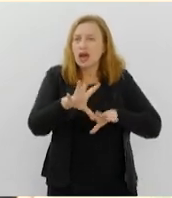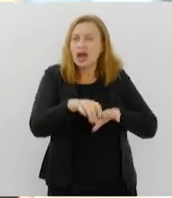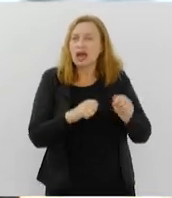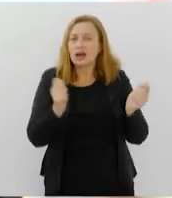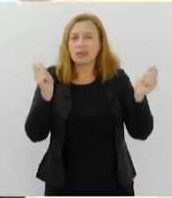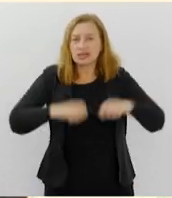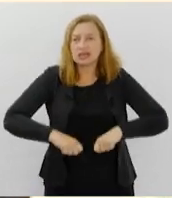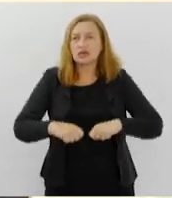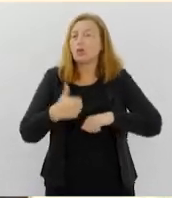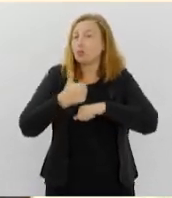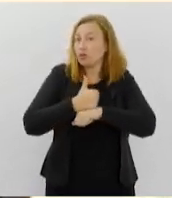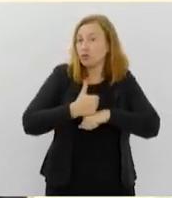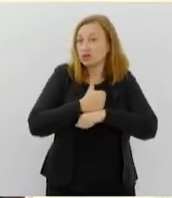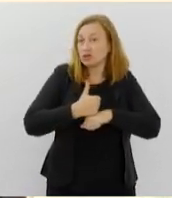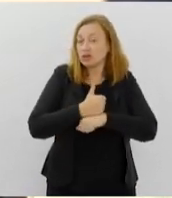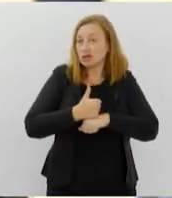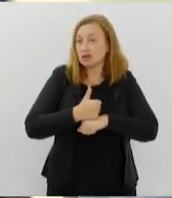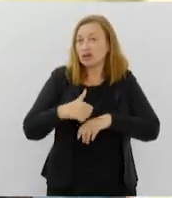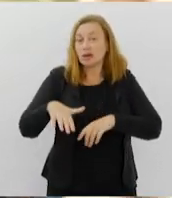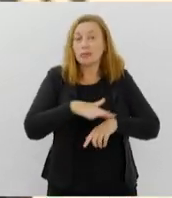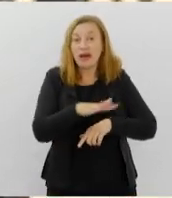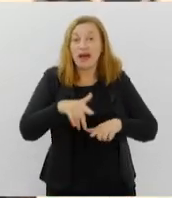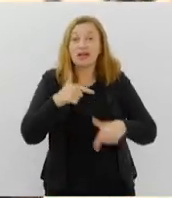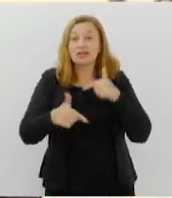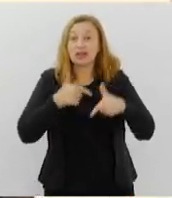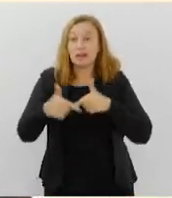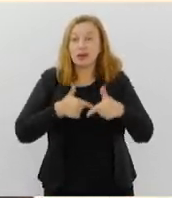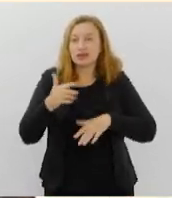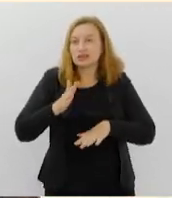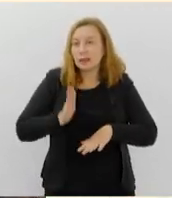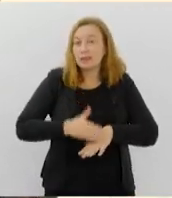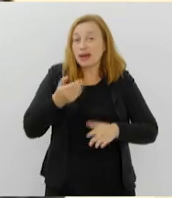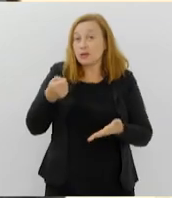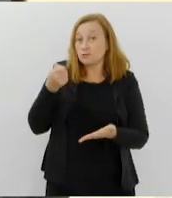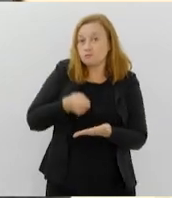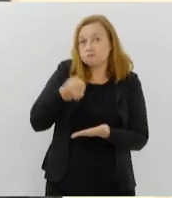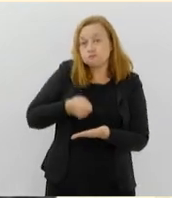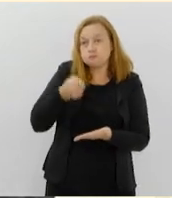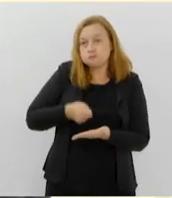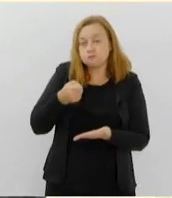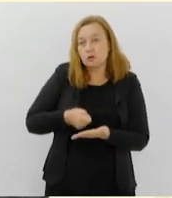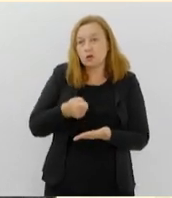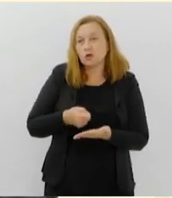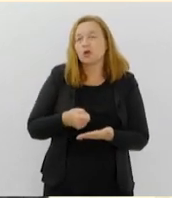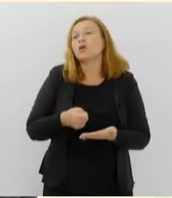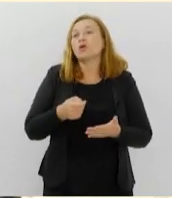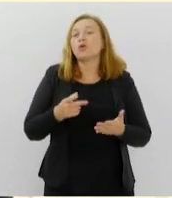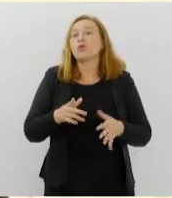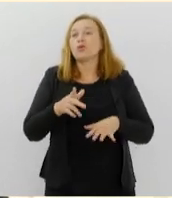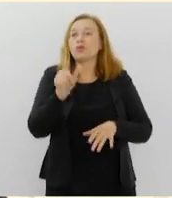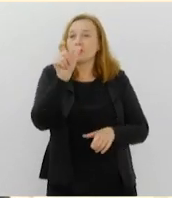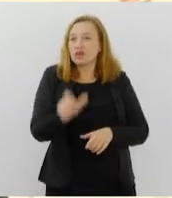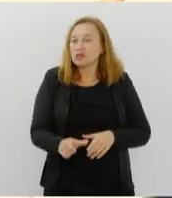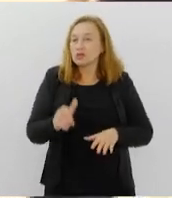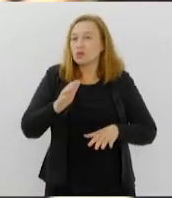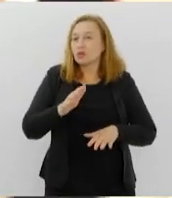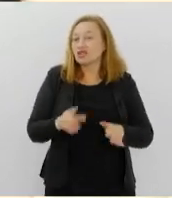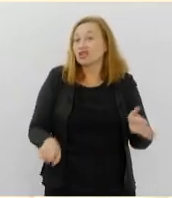capacitação profissional para um mercado de trabalho que está mais exigente, com pessoas menos capacitadas.